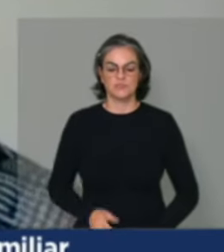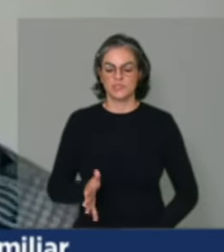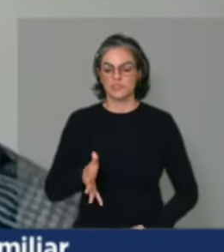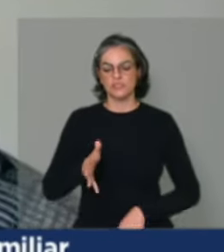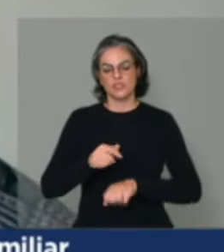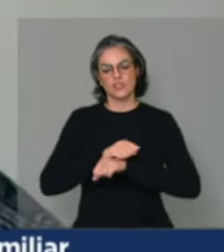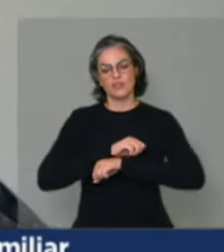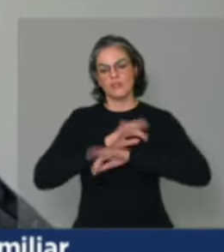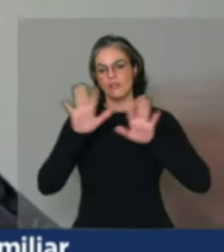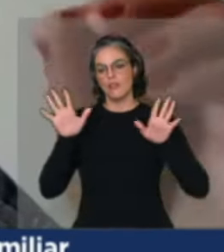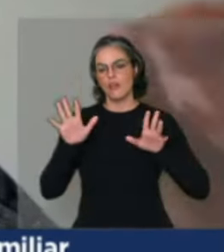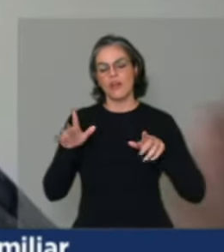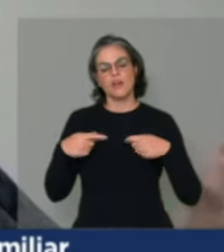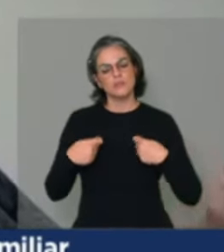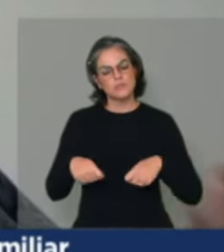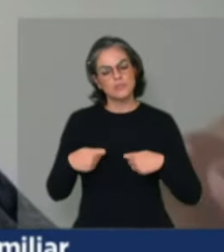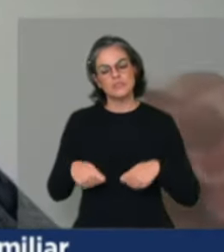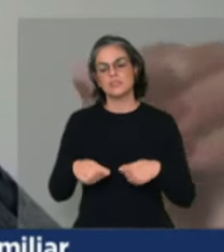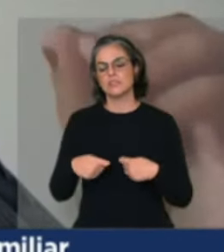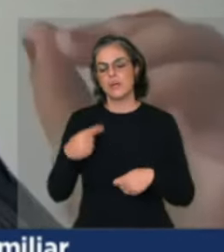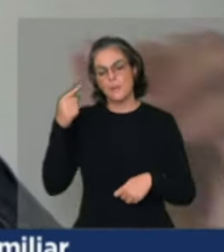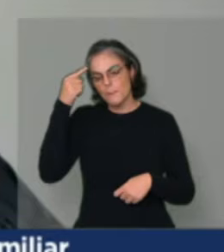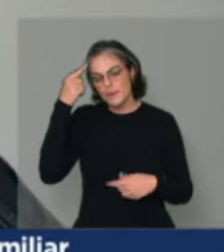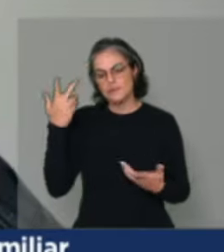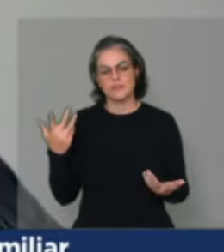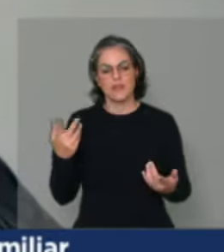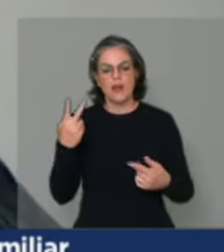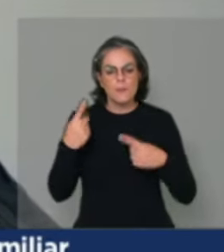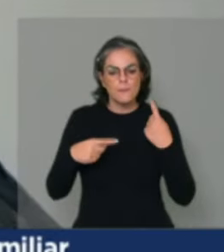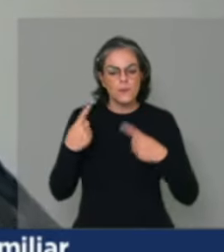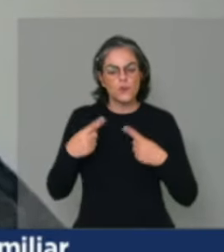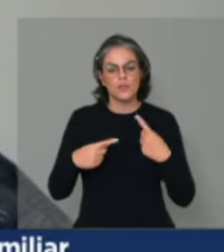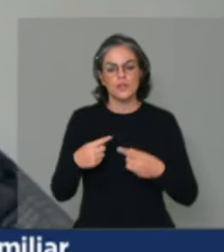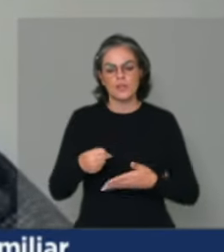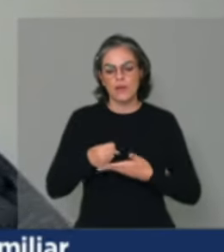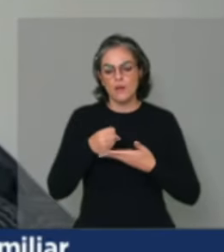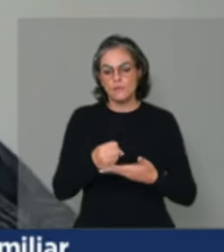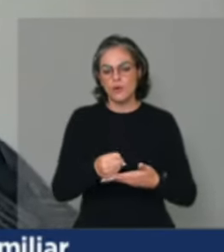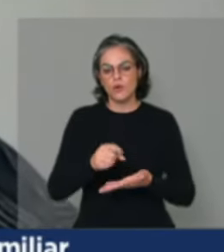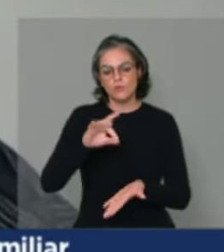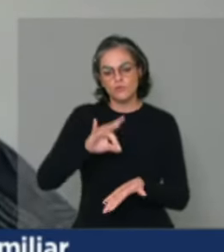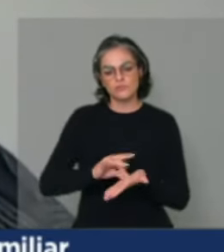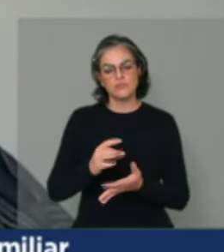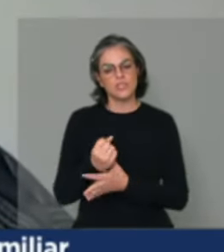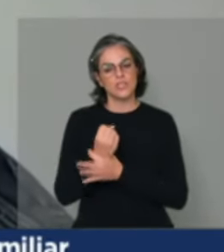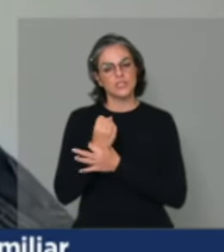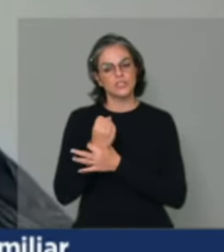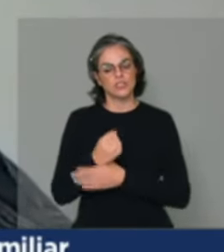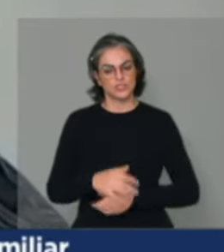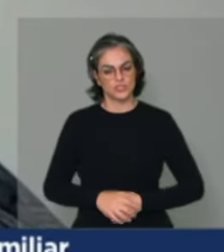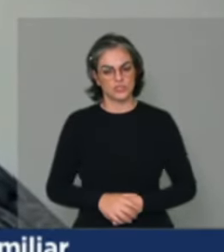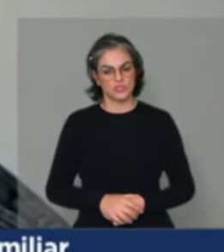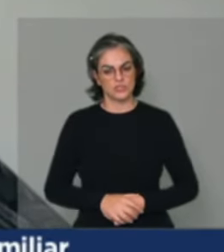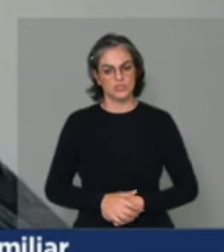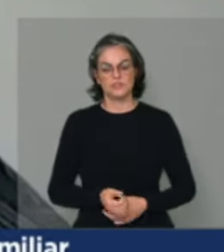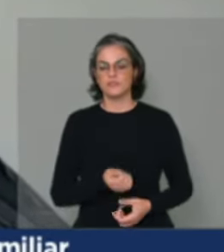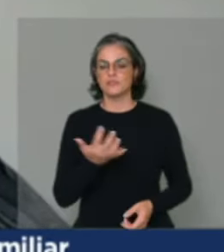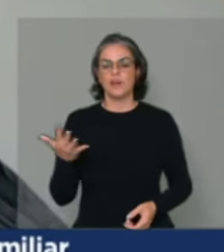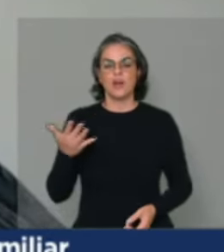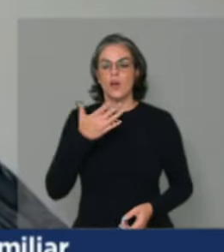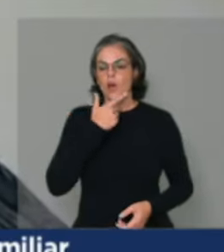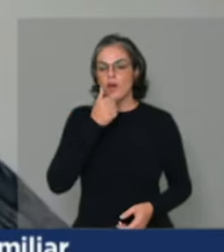precisa pensar uma política que dê essa garantia. Então, os milhares de homens e mulheres